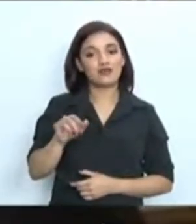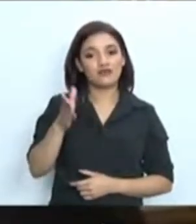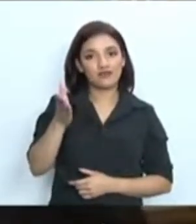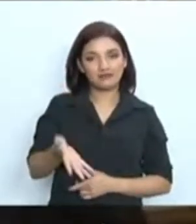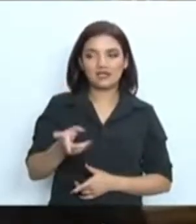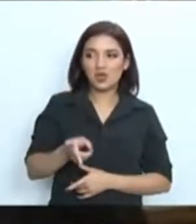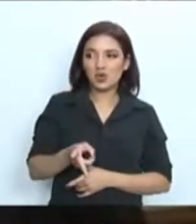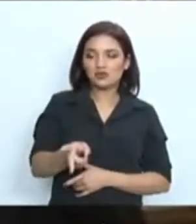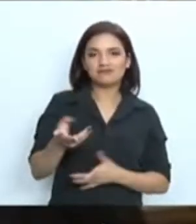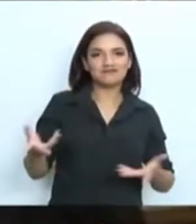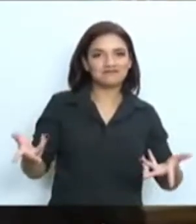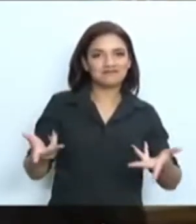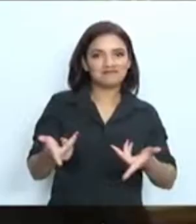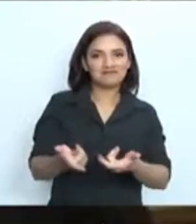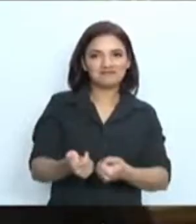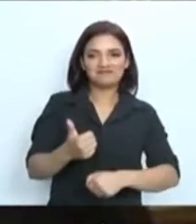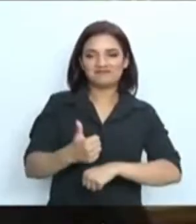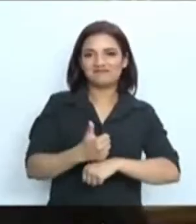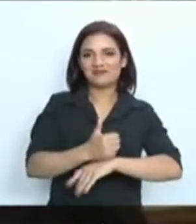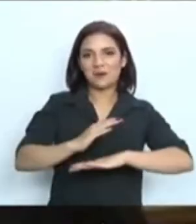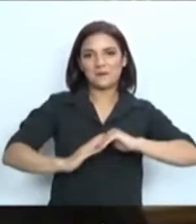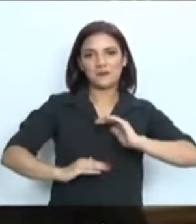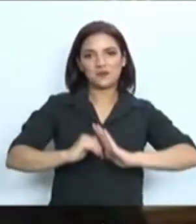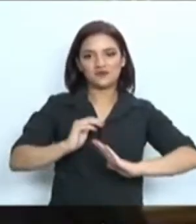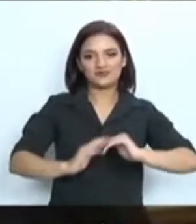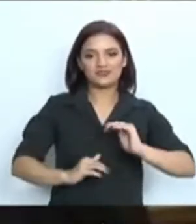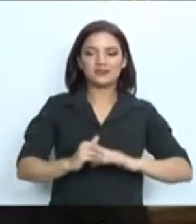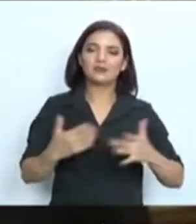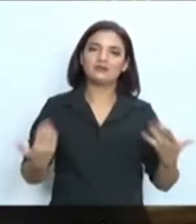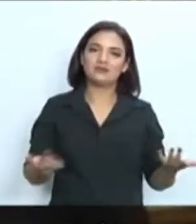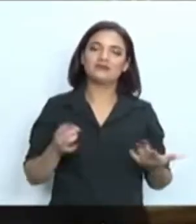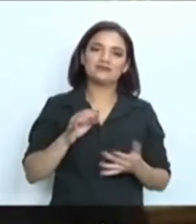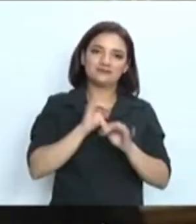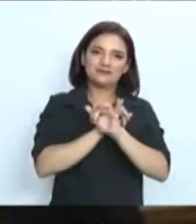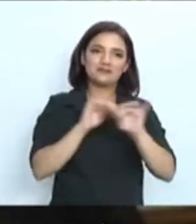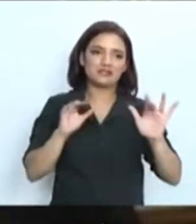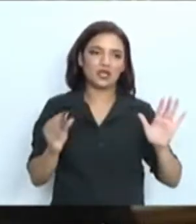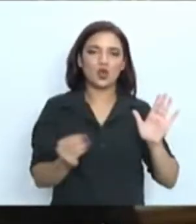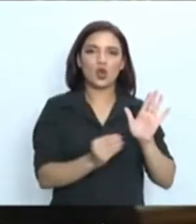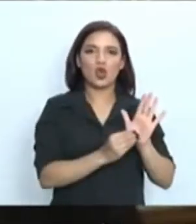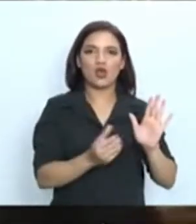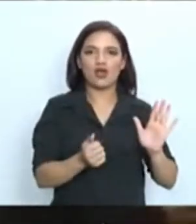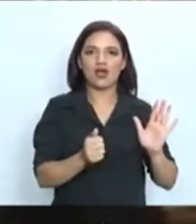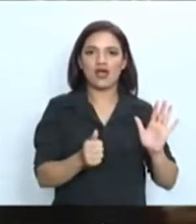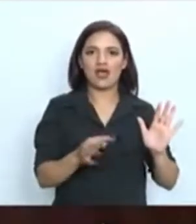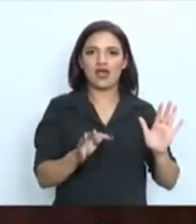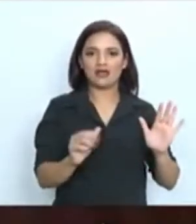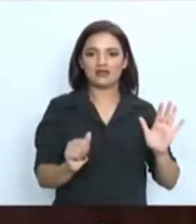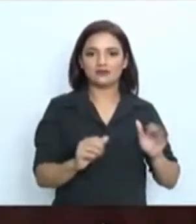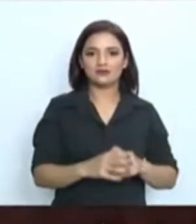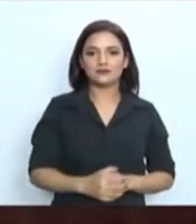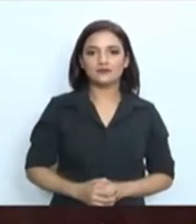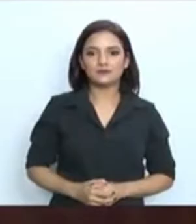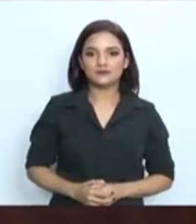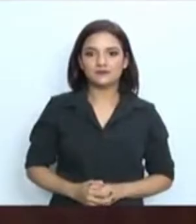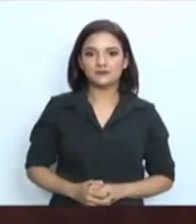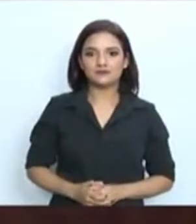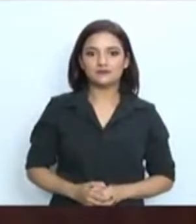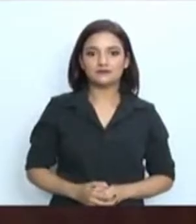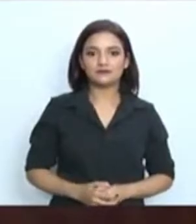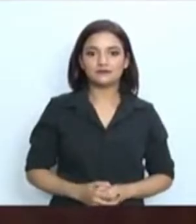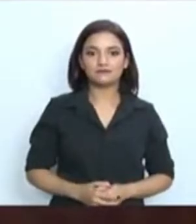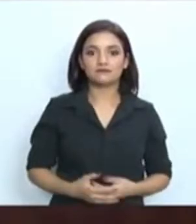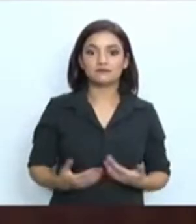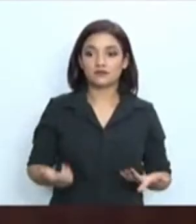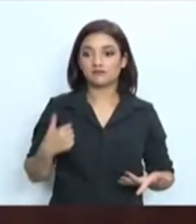brilhante carreira. É o que gostaria que ficasse consignado em ata, senhor presidente. Ministro Lewandowski, eu creio